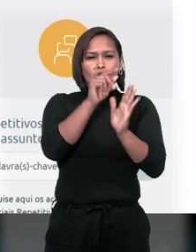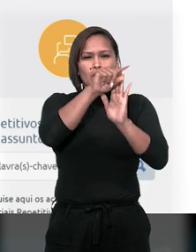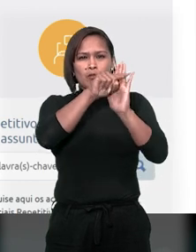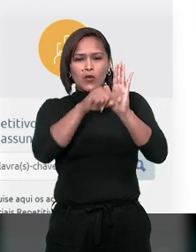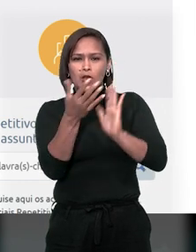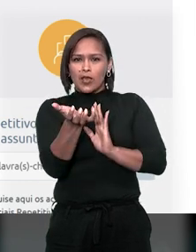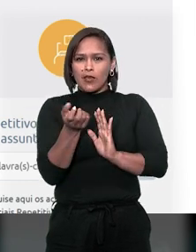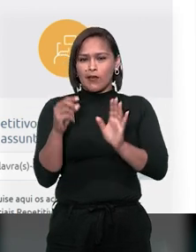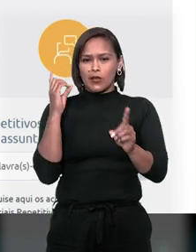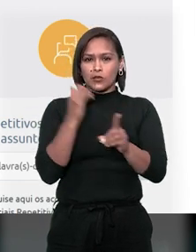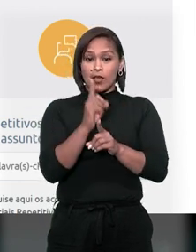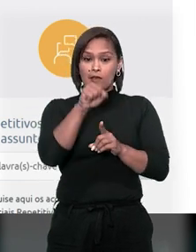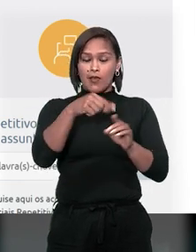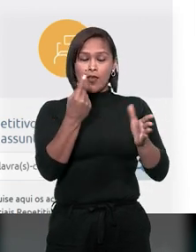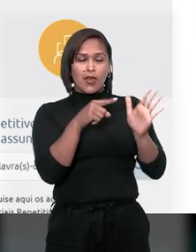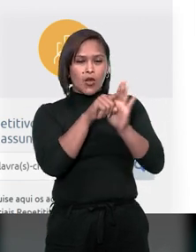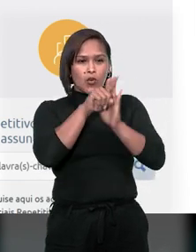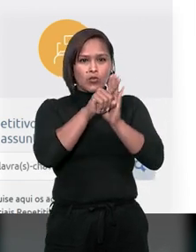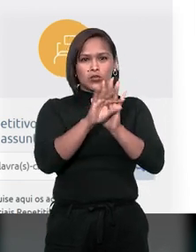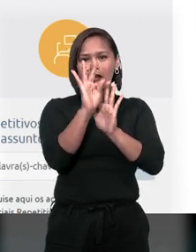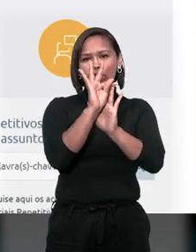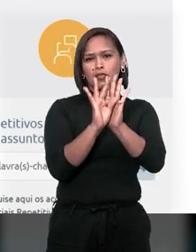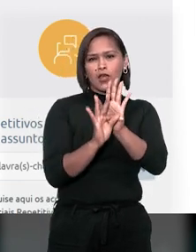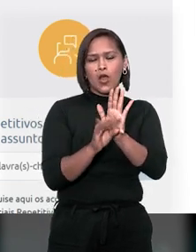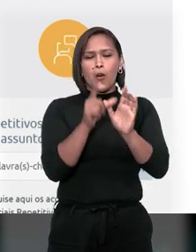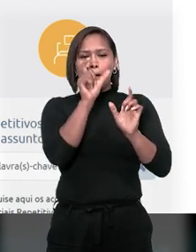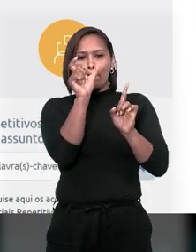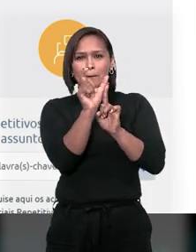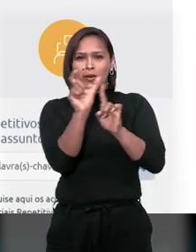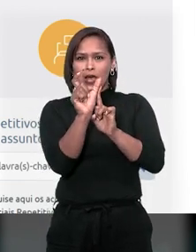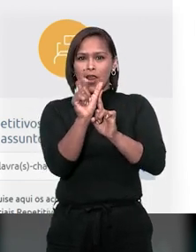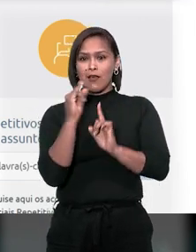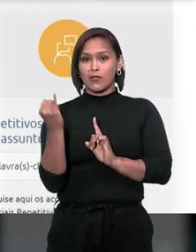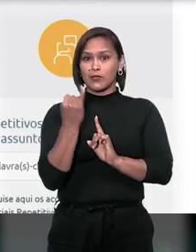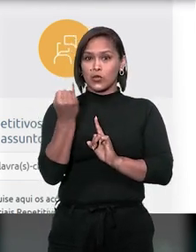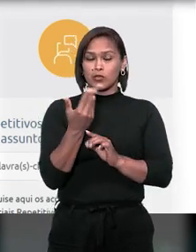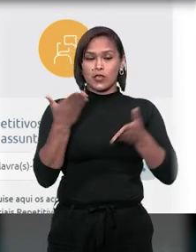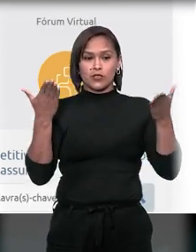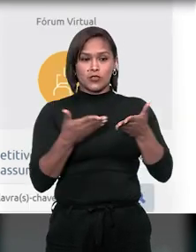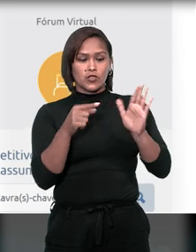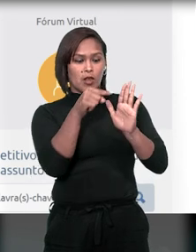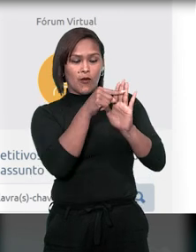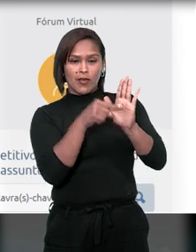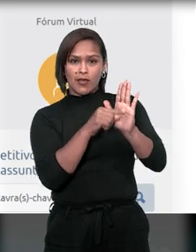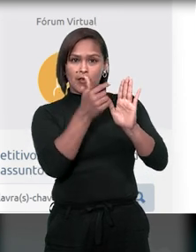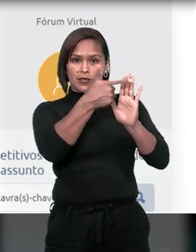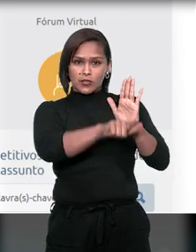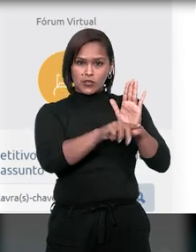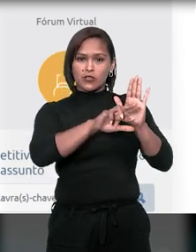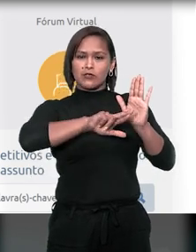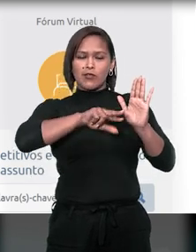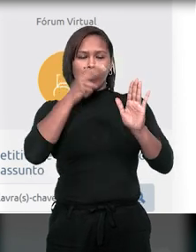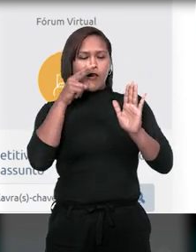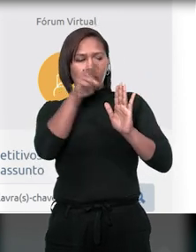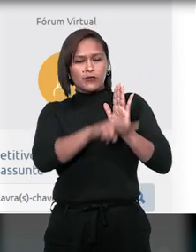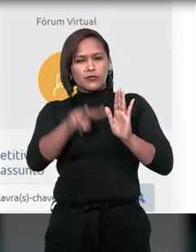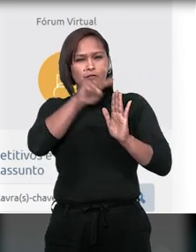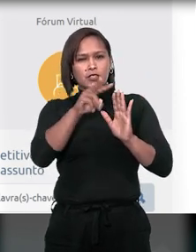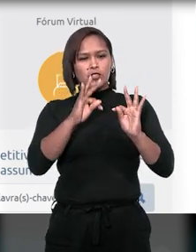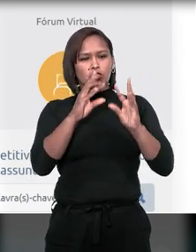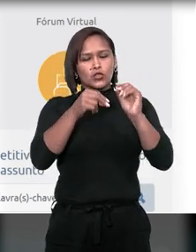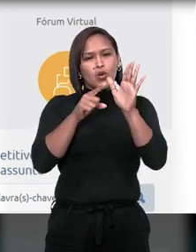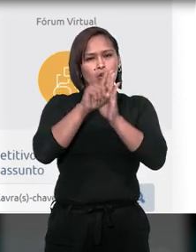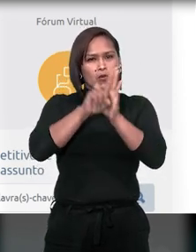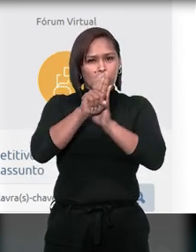buscados. Aqui a consulta é textual, feita por palavras-chave. Já ao clicar aqui, você visualiza os